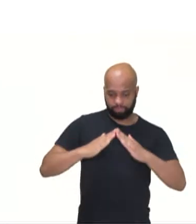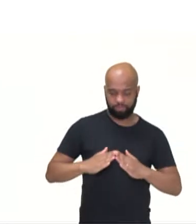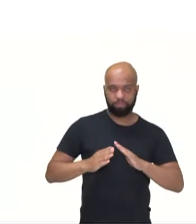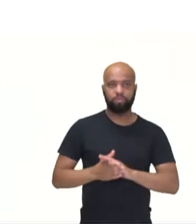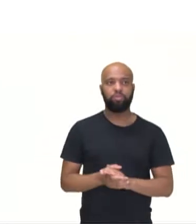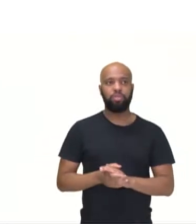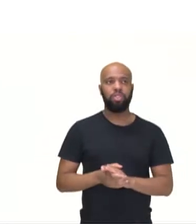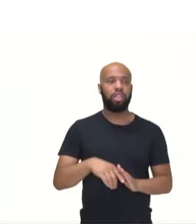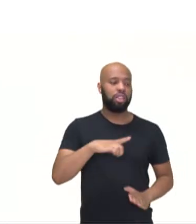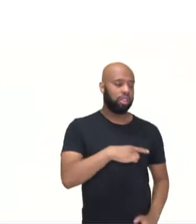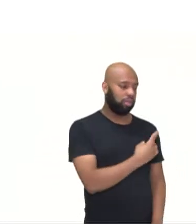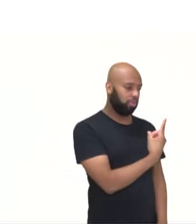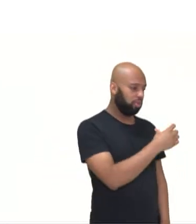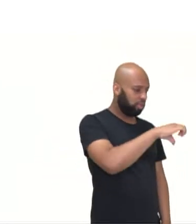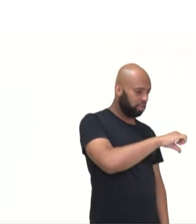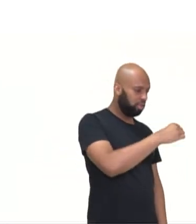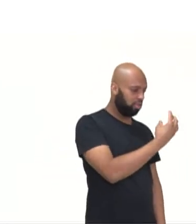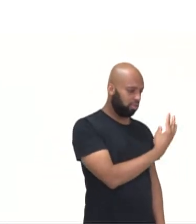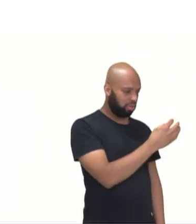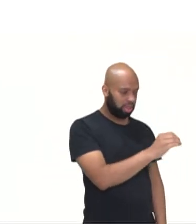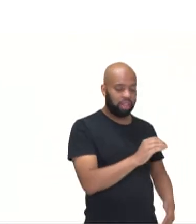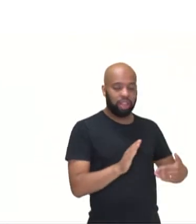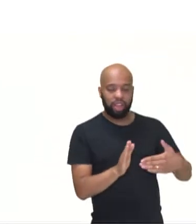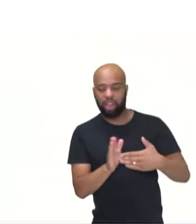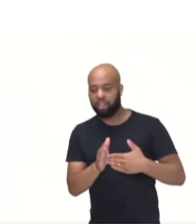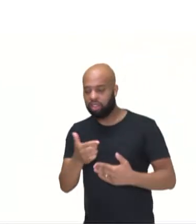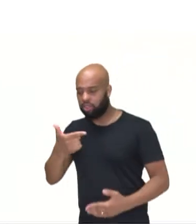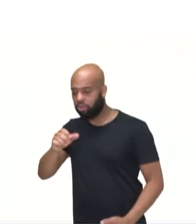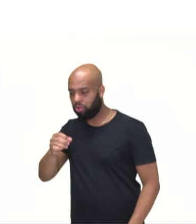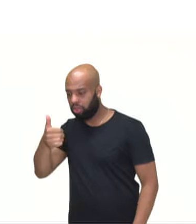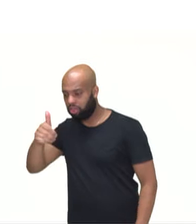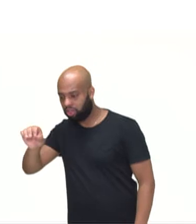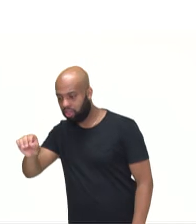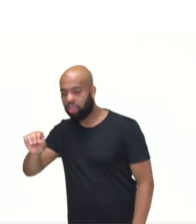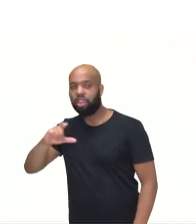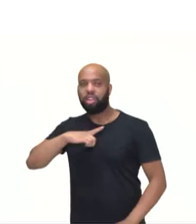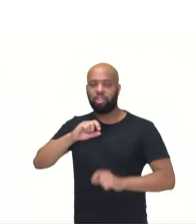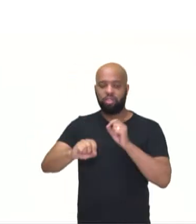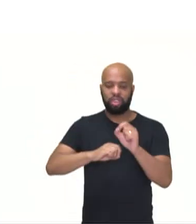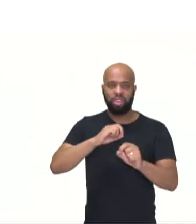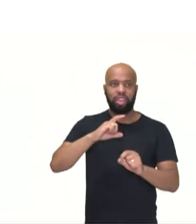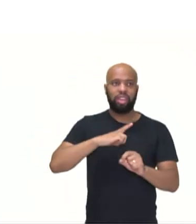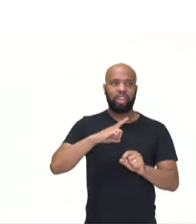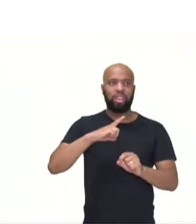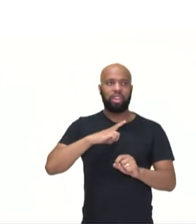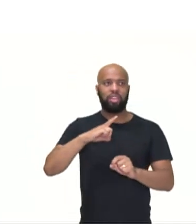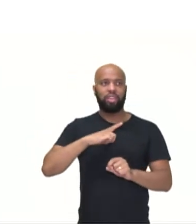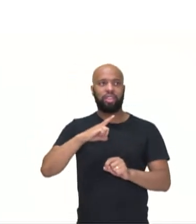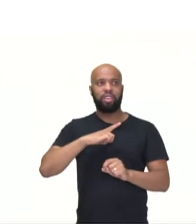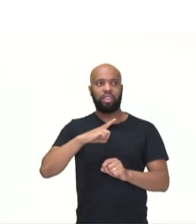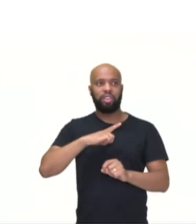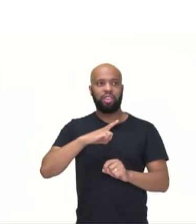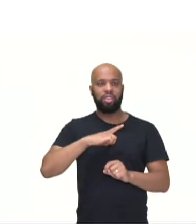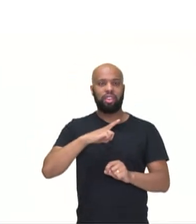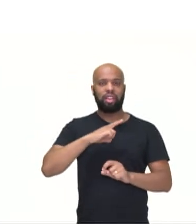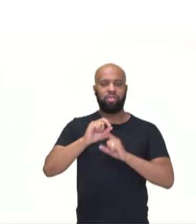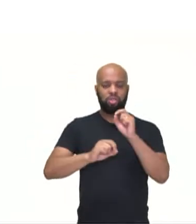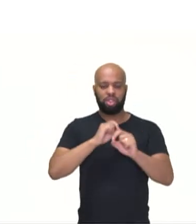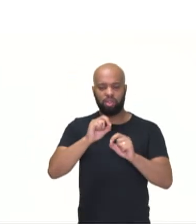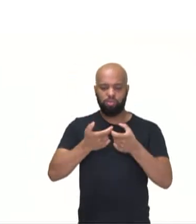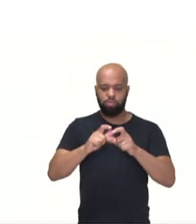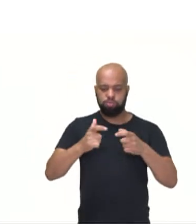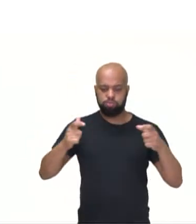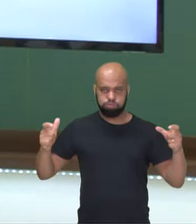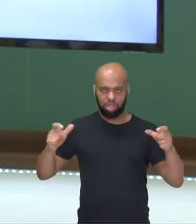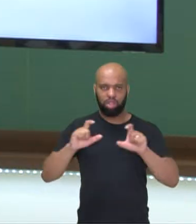de 1940 até 2010, houve-se um decréscimo, ou, perdão, houve-se um